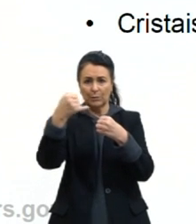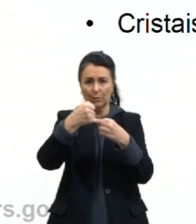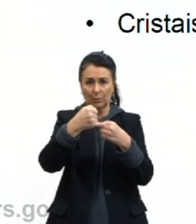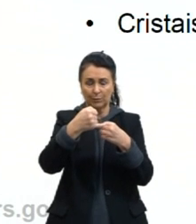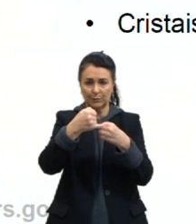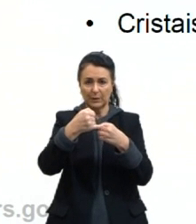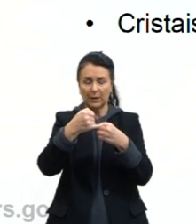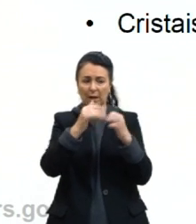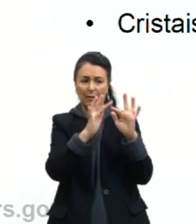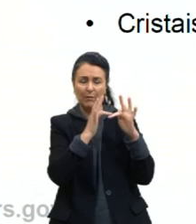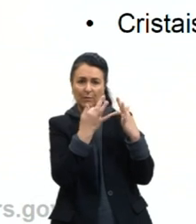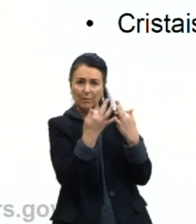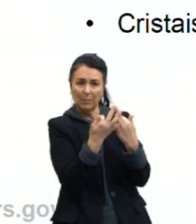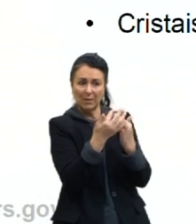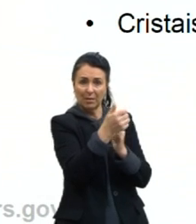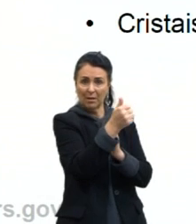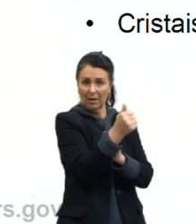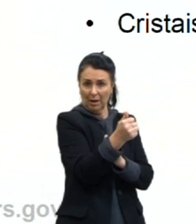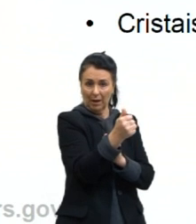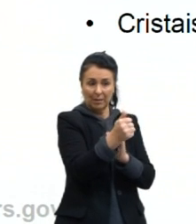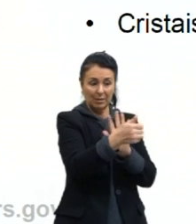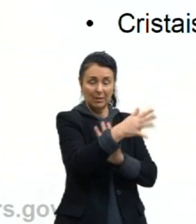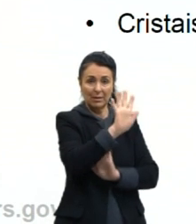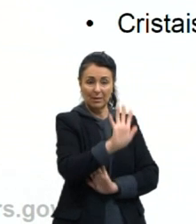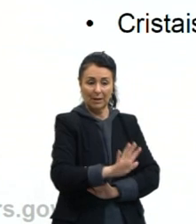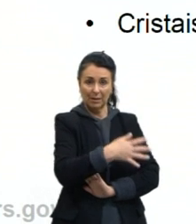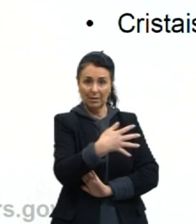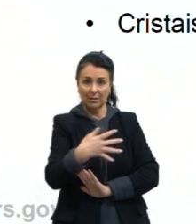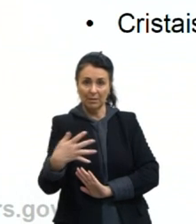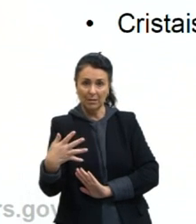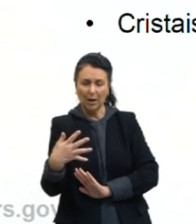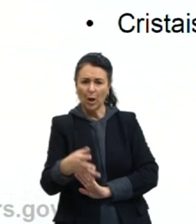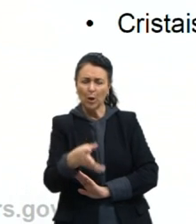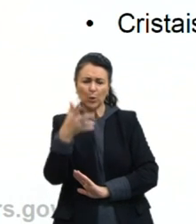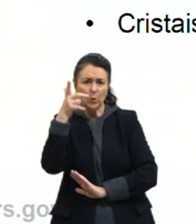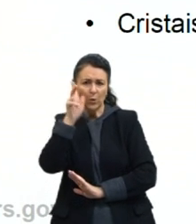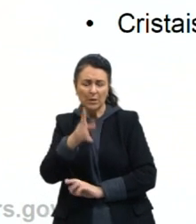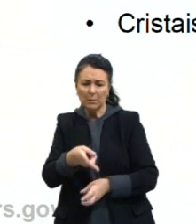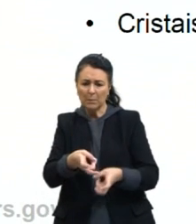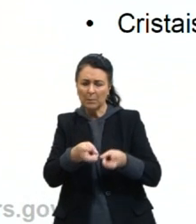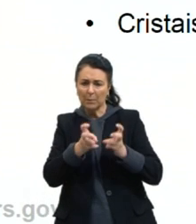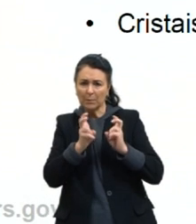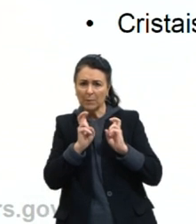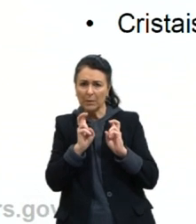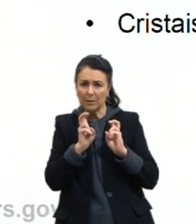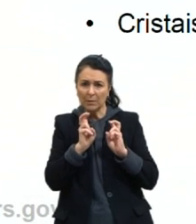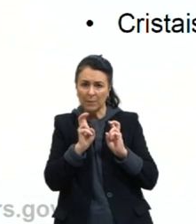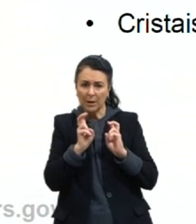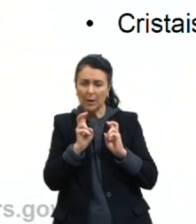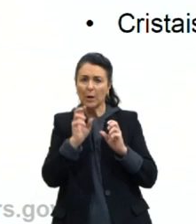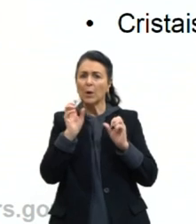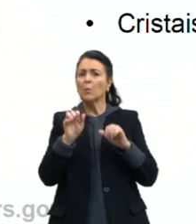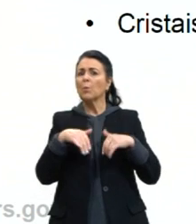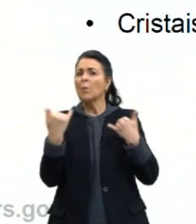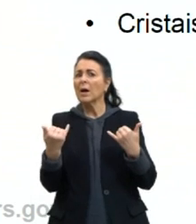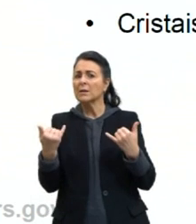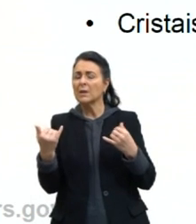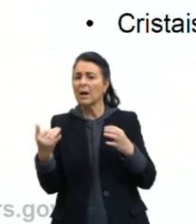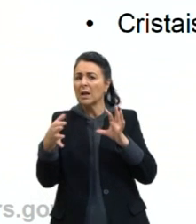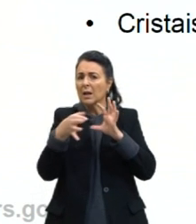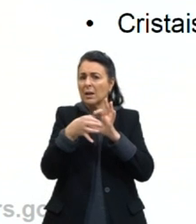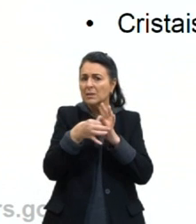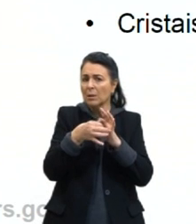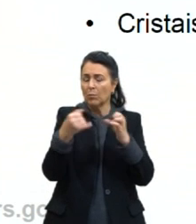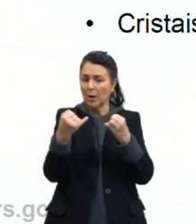da tabela, tu já consegue saber mais ou menos qual ligação eles vão realizar. Se é ligação iônica, se é